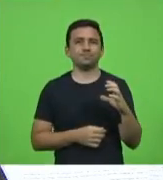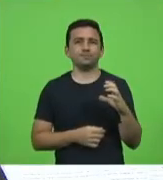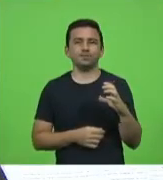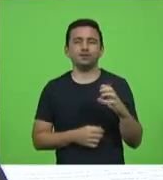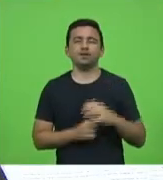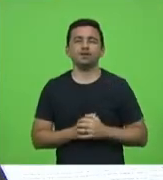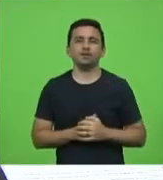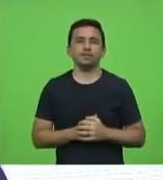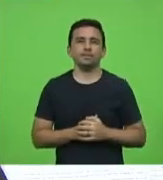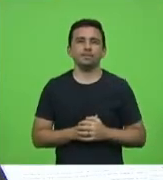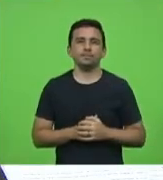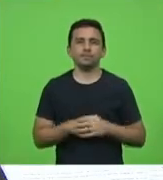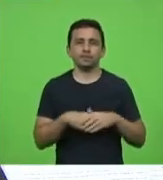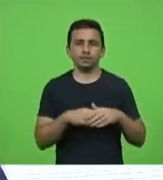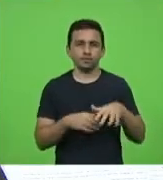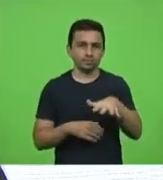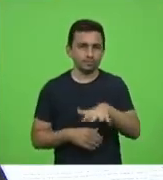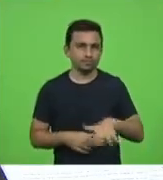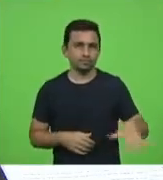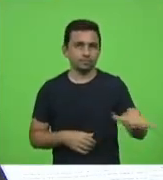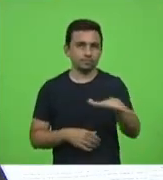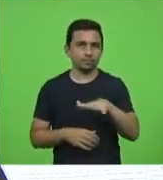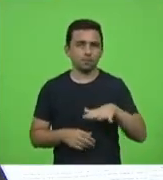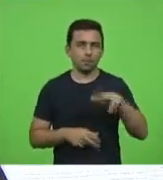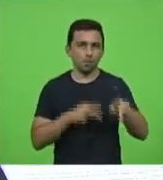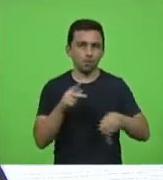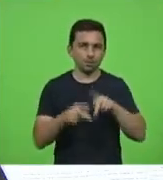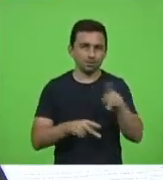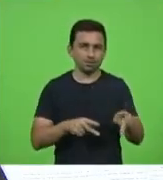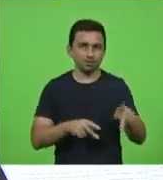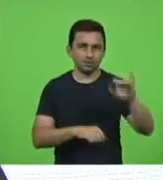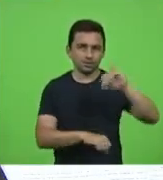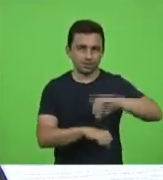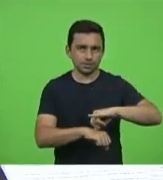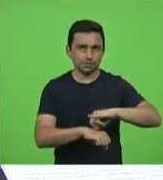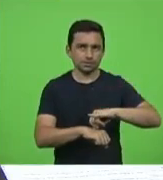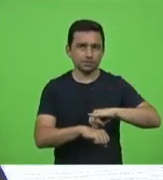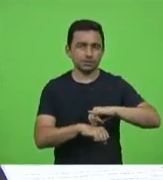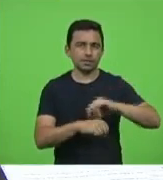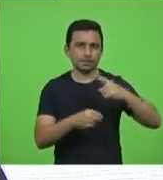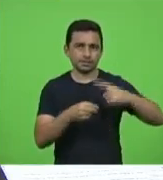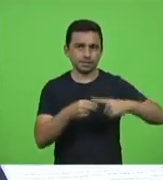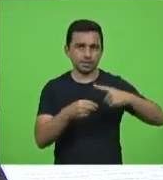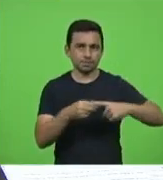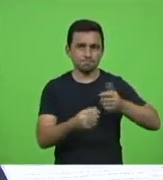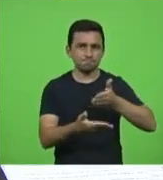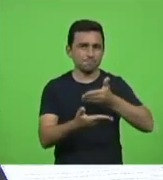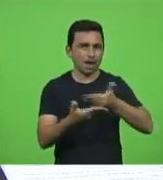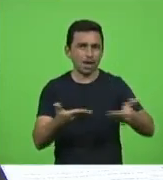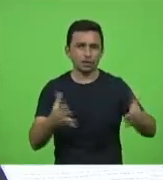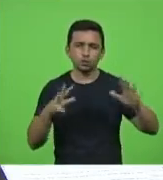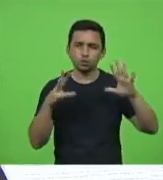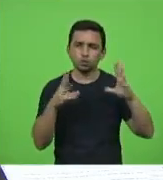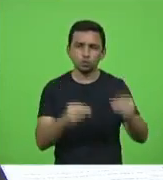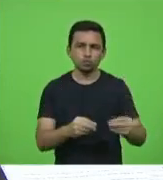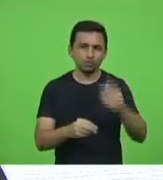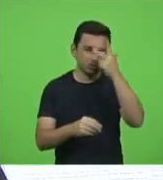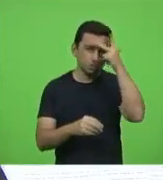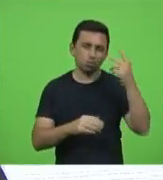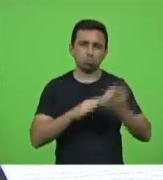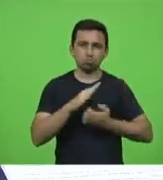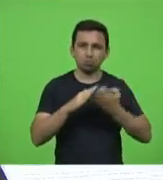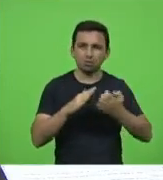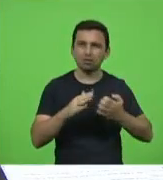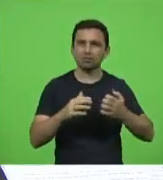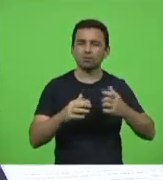aquela aquela população do centro da cidade que perderam tudo aqueles comerciantes e hoje eles